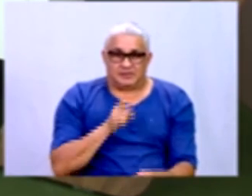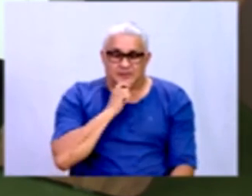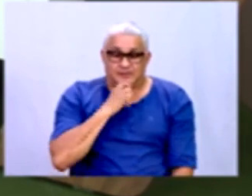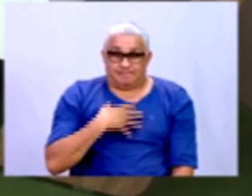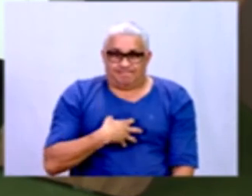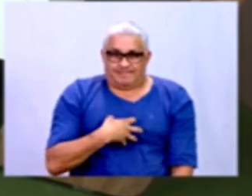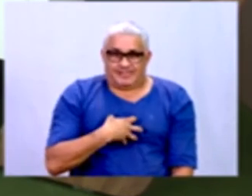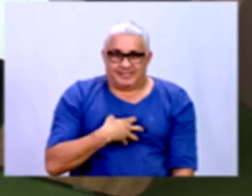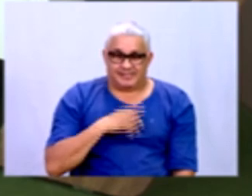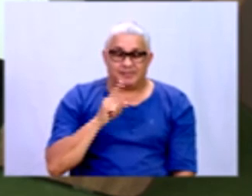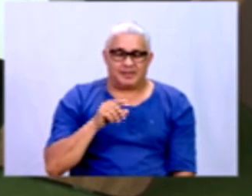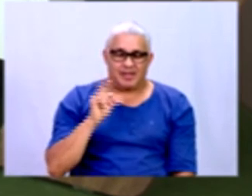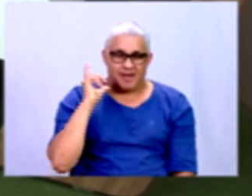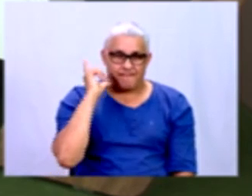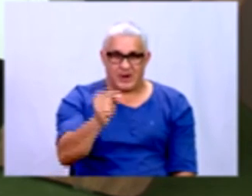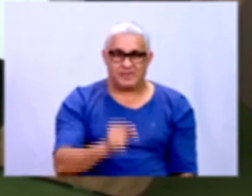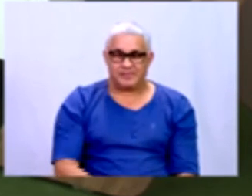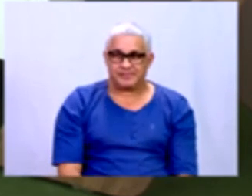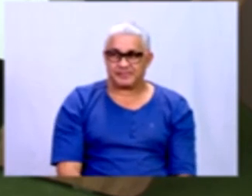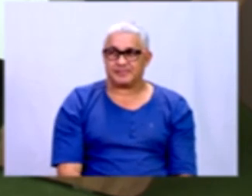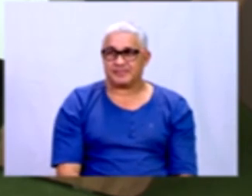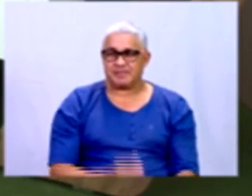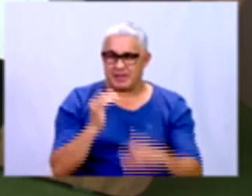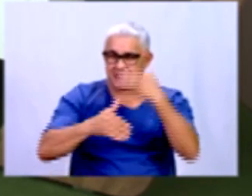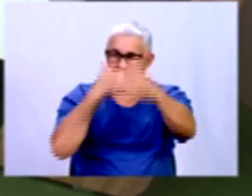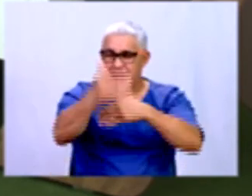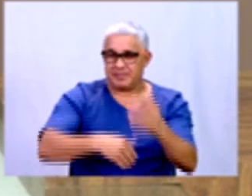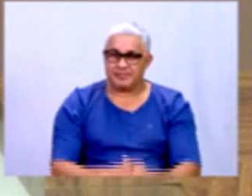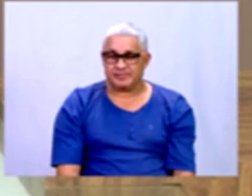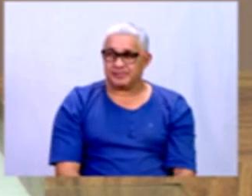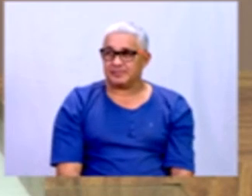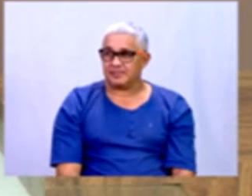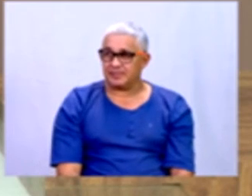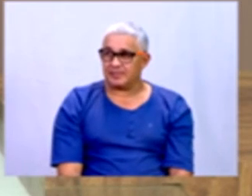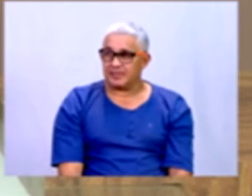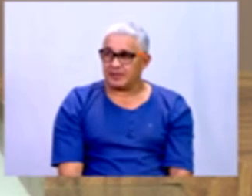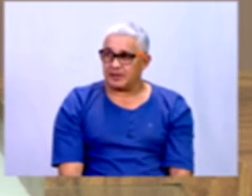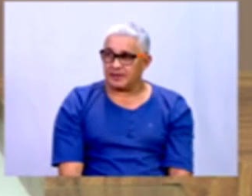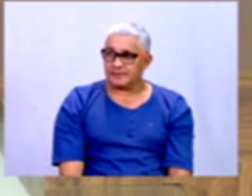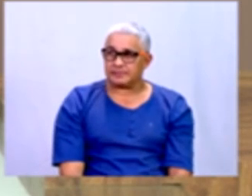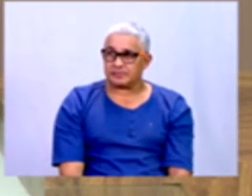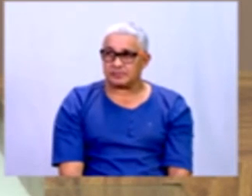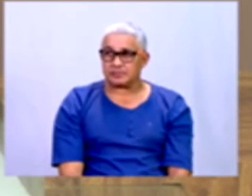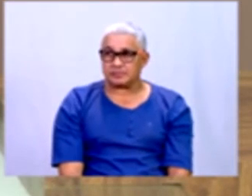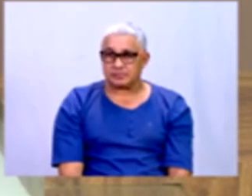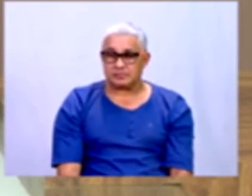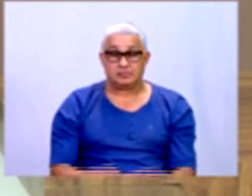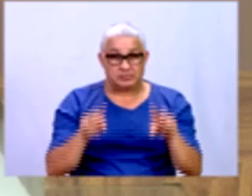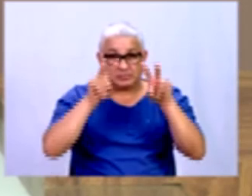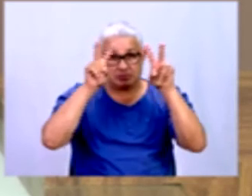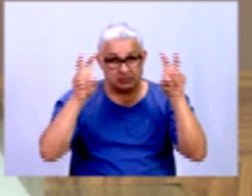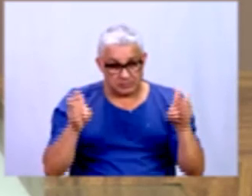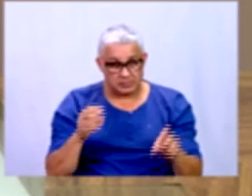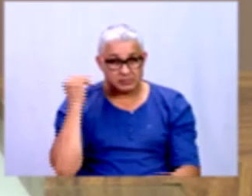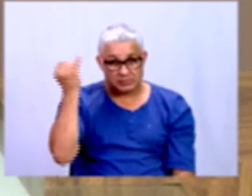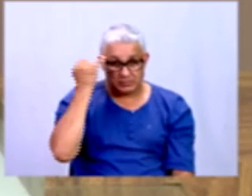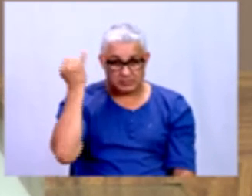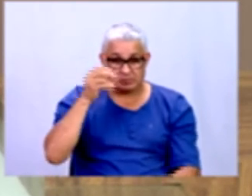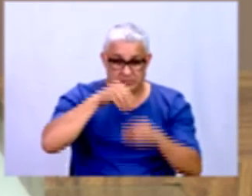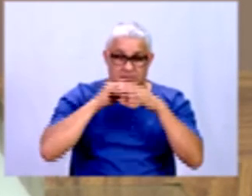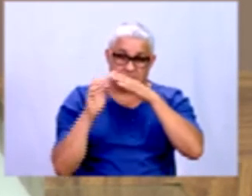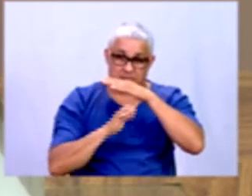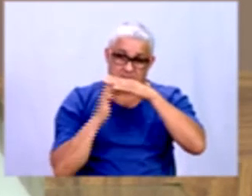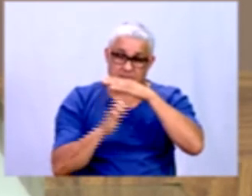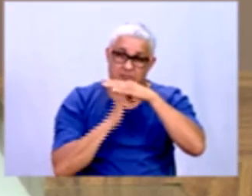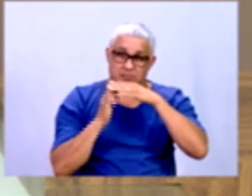mas depois a gente vai embora. É, se solta. Eu gostaria de ressaltar que é um tema extremamente relevante para as organizações a